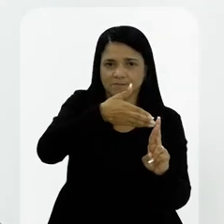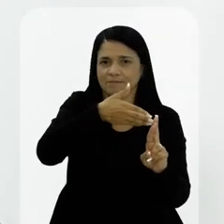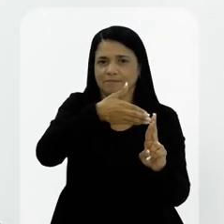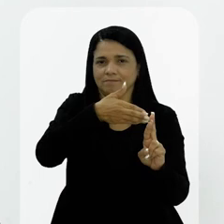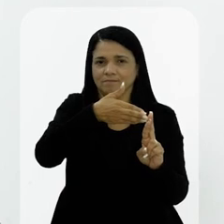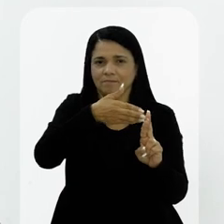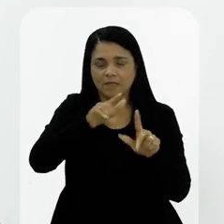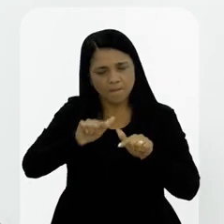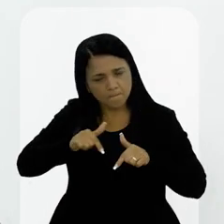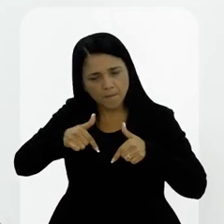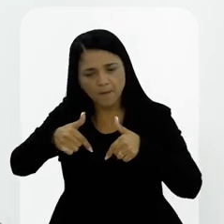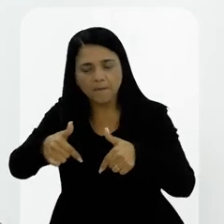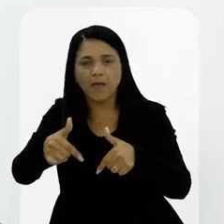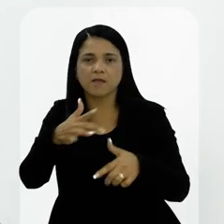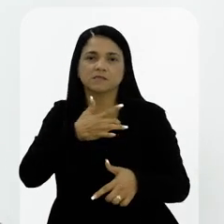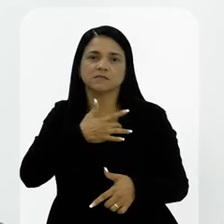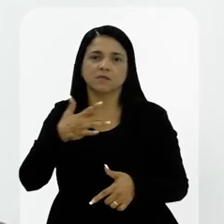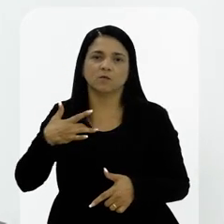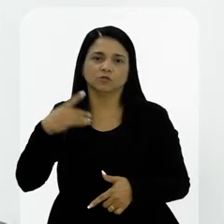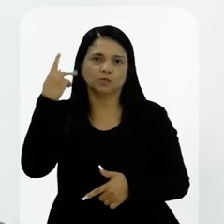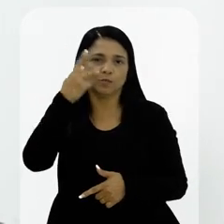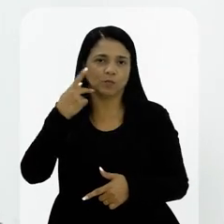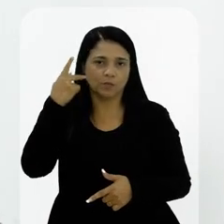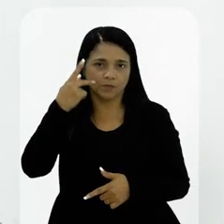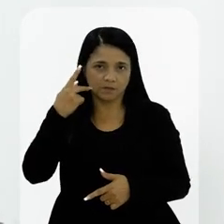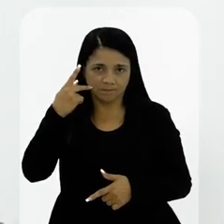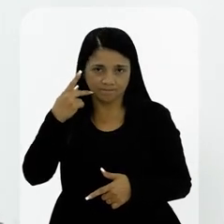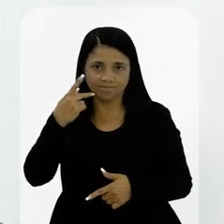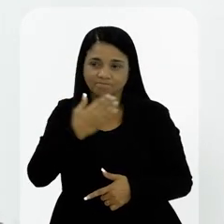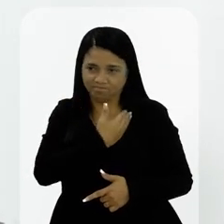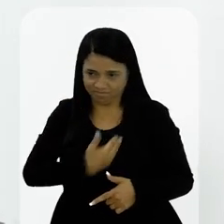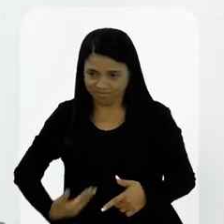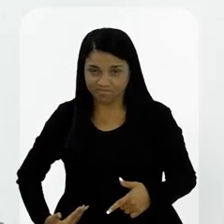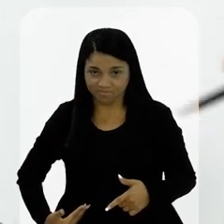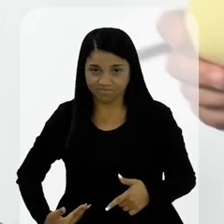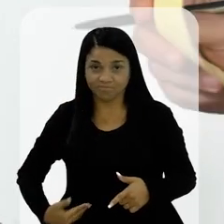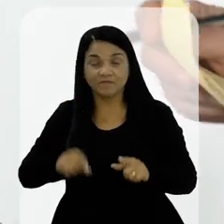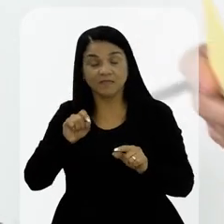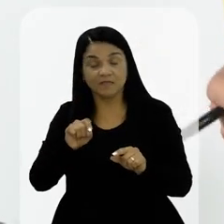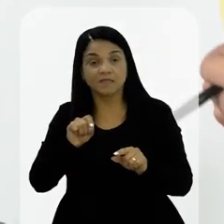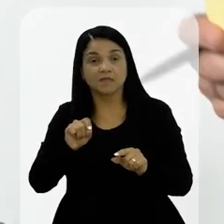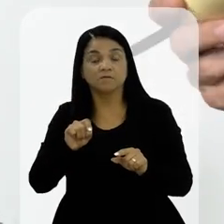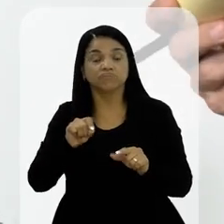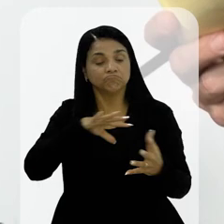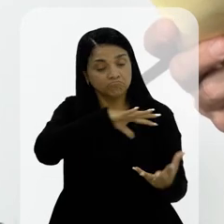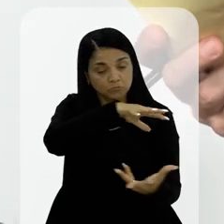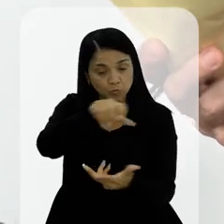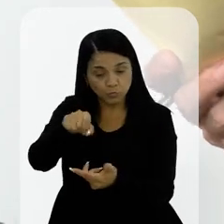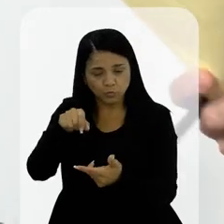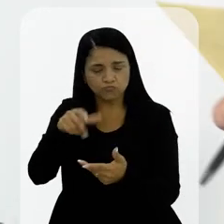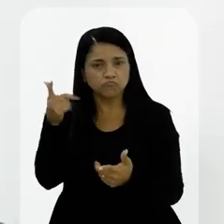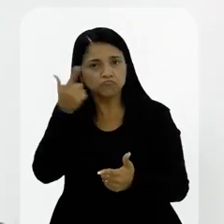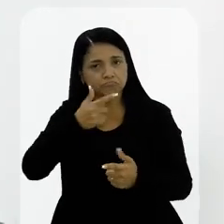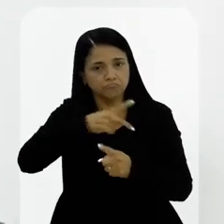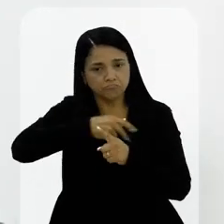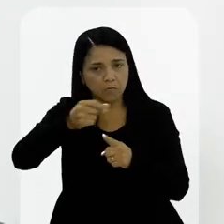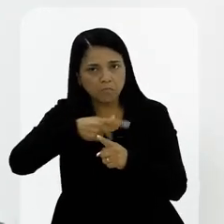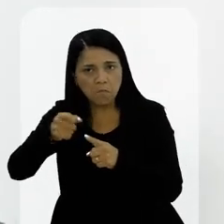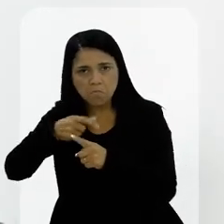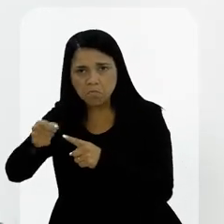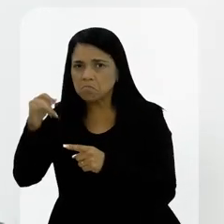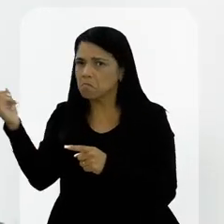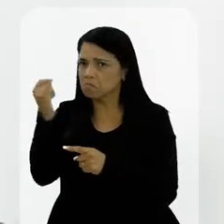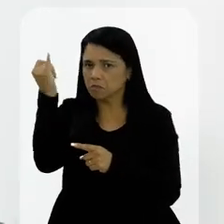referência em atuação em saúde pública quando a gente olha para o cenário mundial. Se teve uma conquista